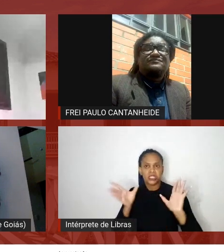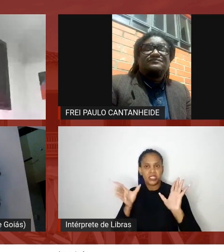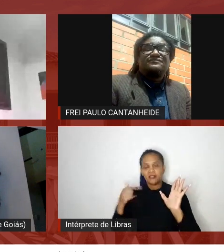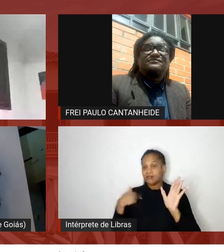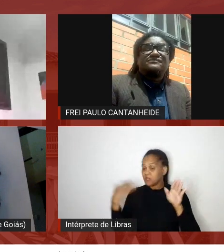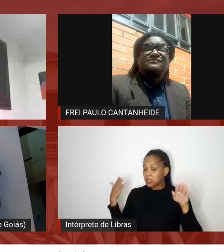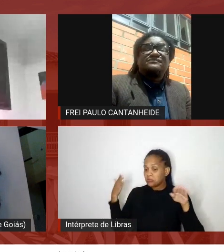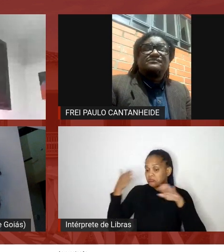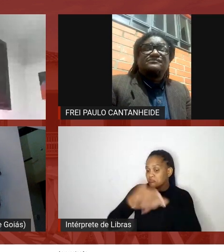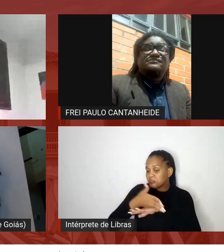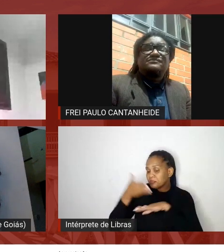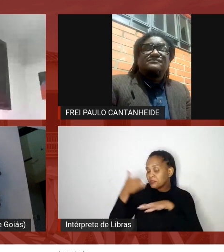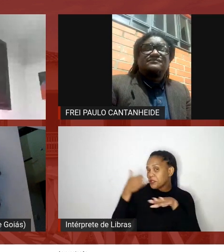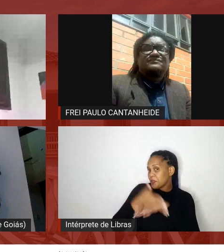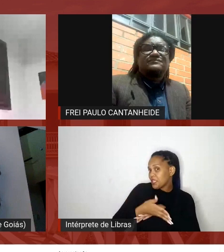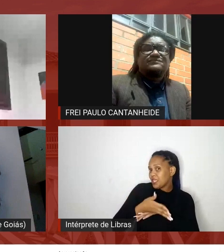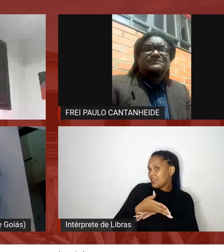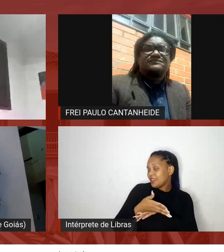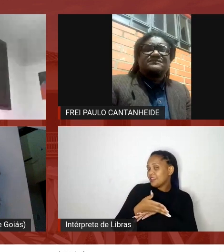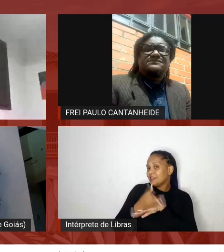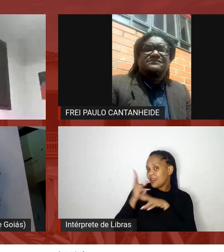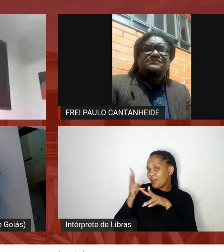como diz o